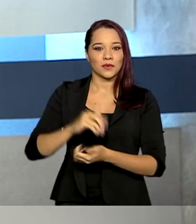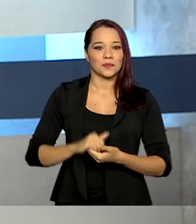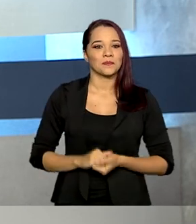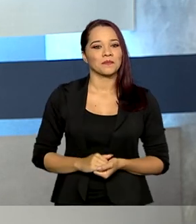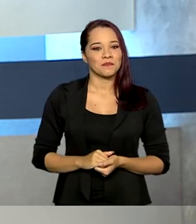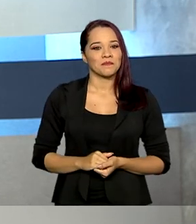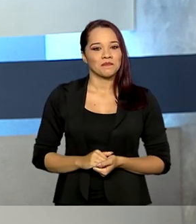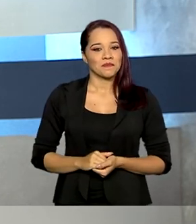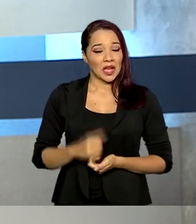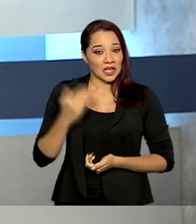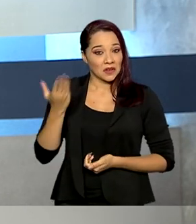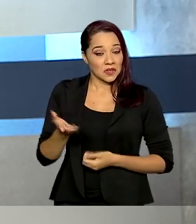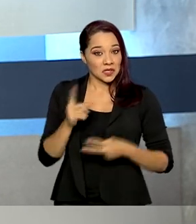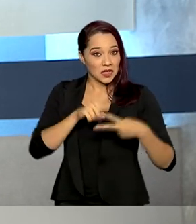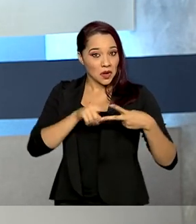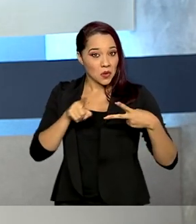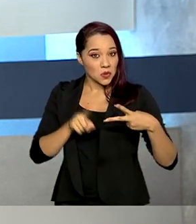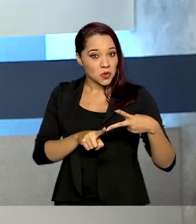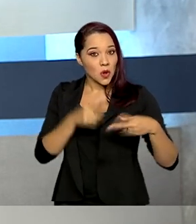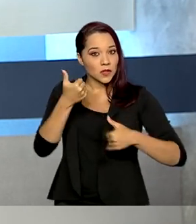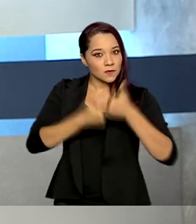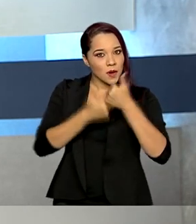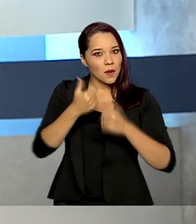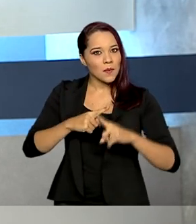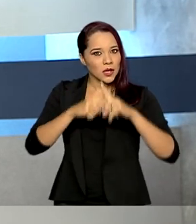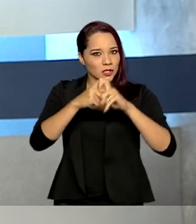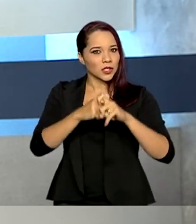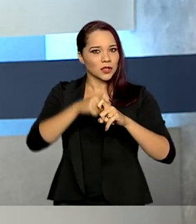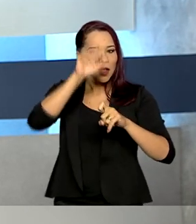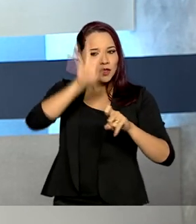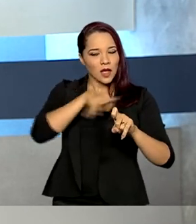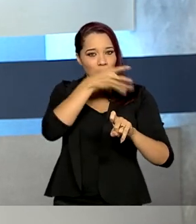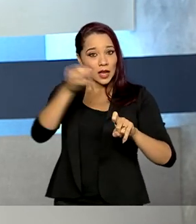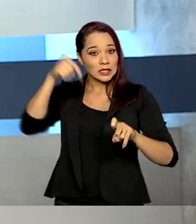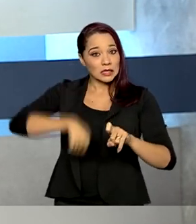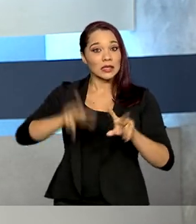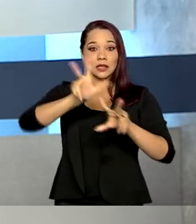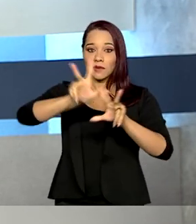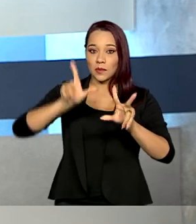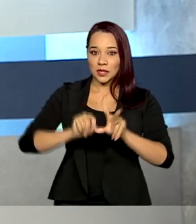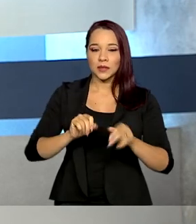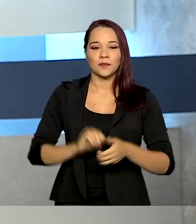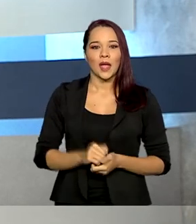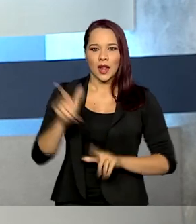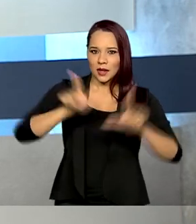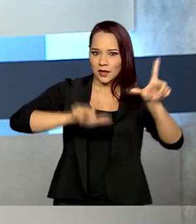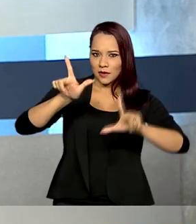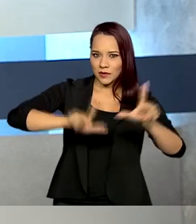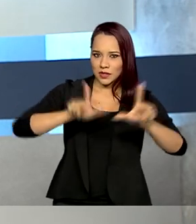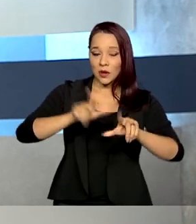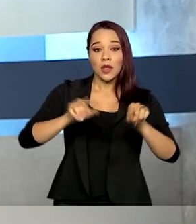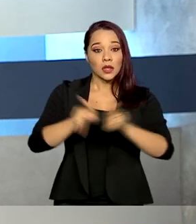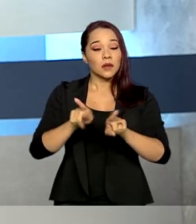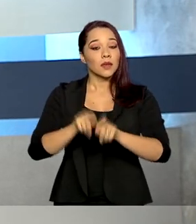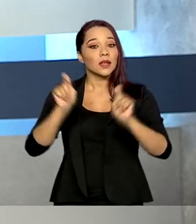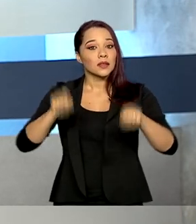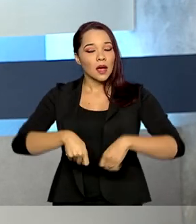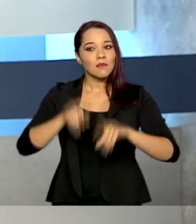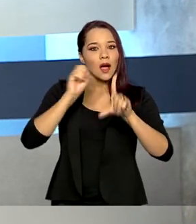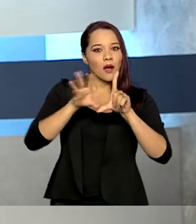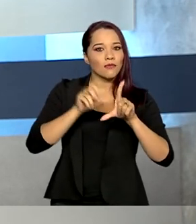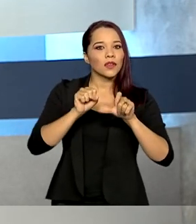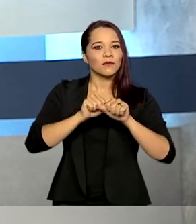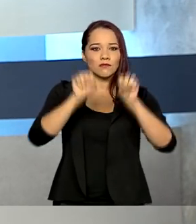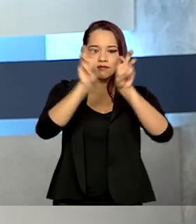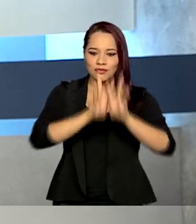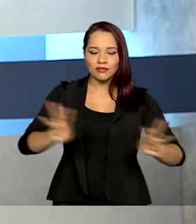CBF. Serão duas partidas por rodada na grade da TV Brasil. Além da televisão aberta, os jogos vão ao ar por